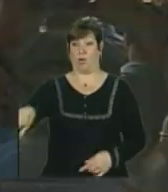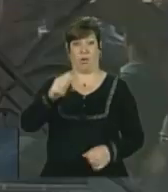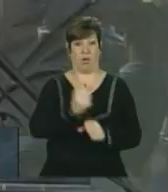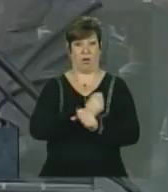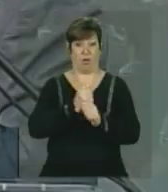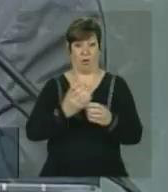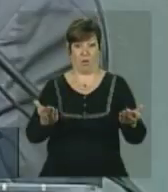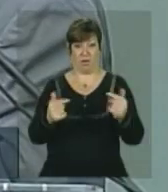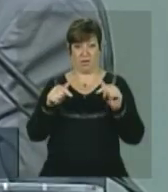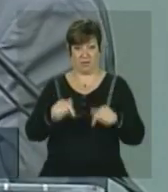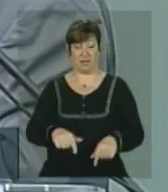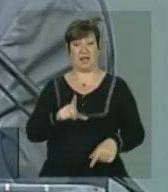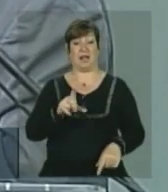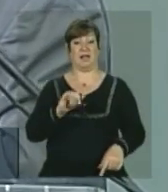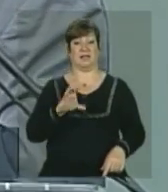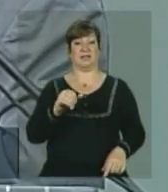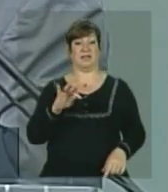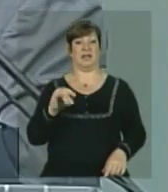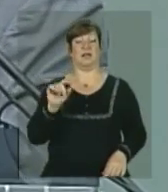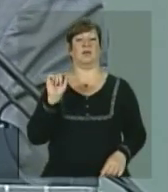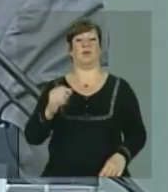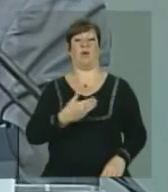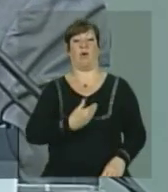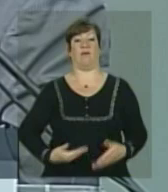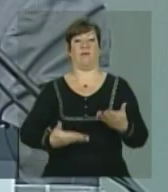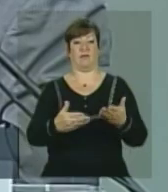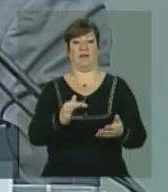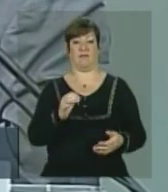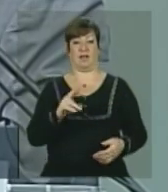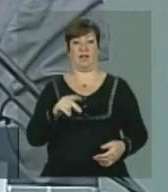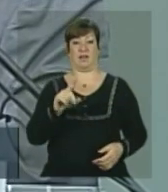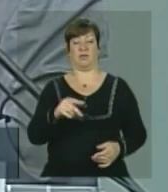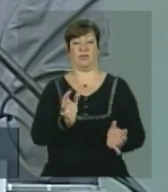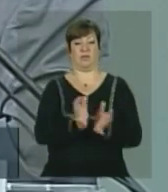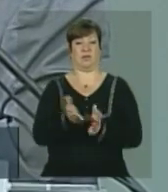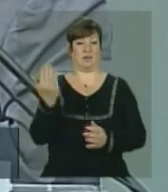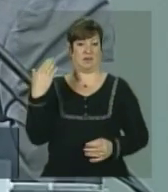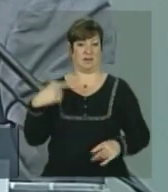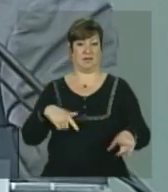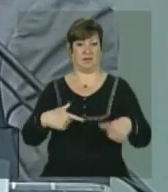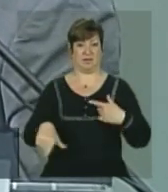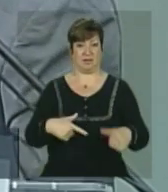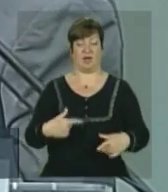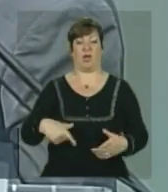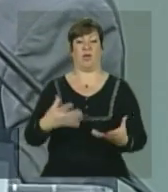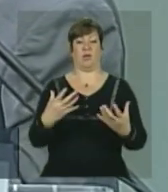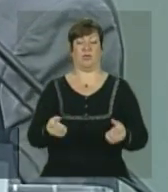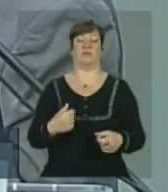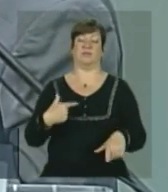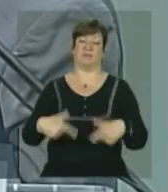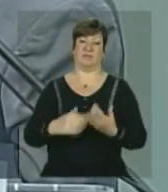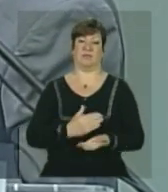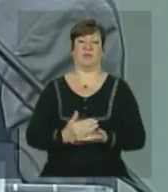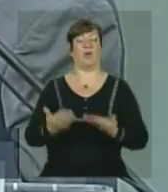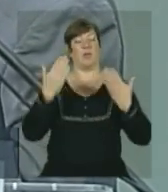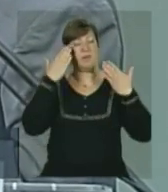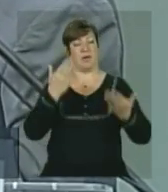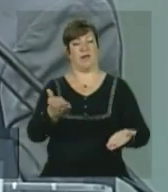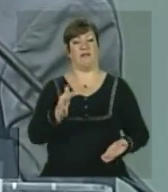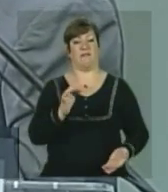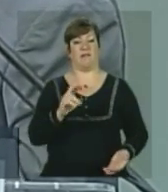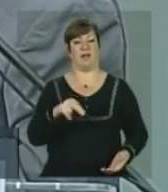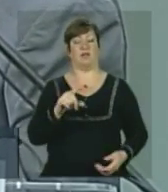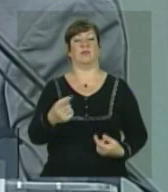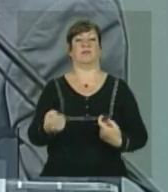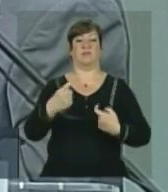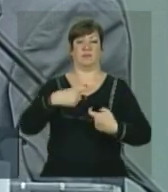ela foi licitada no governo do Fernando, e quando nós assumimos, nós começamos a fazer a obra. Então, dizer, Fernando, quero te agradecer pela